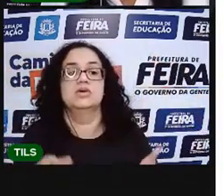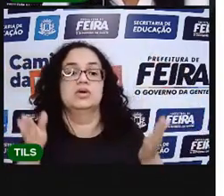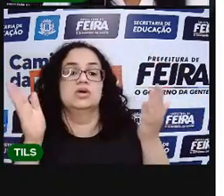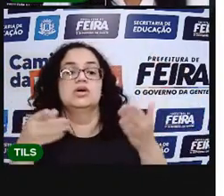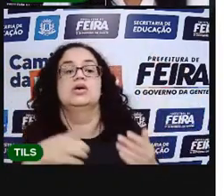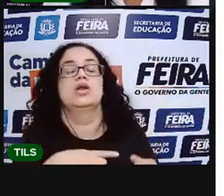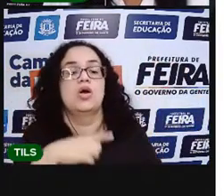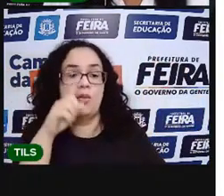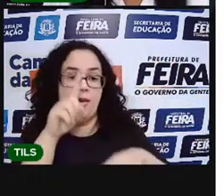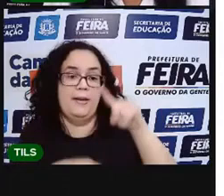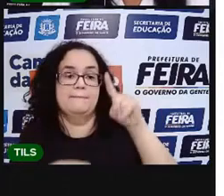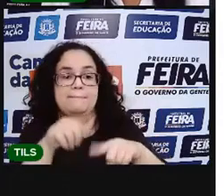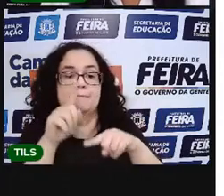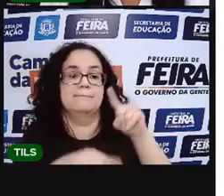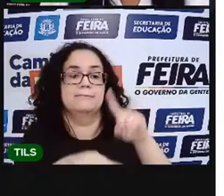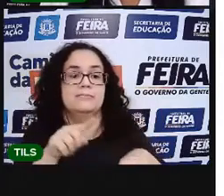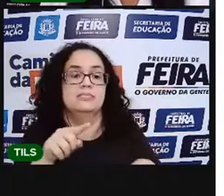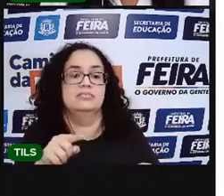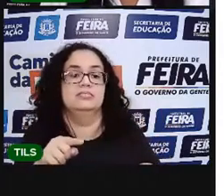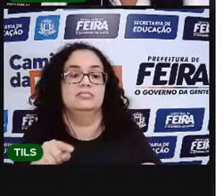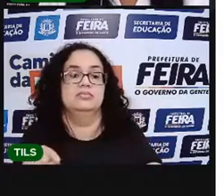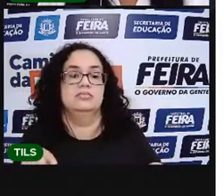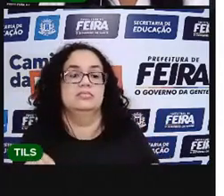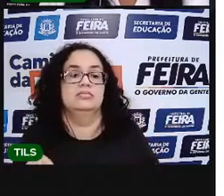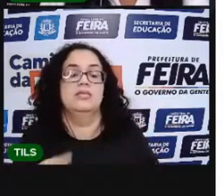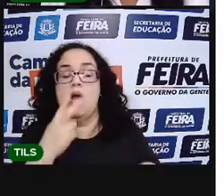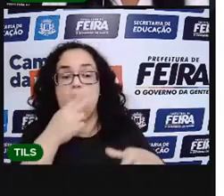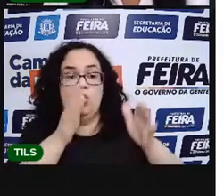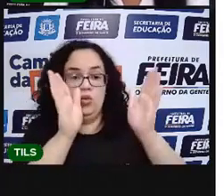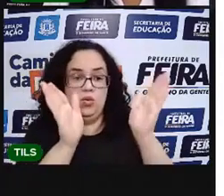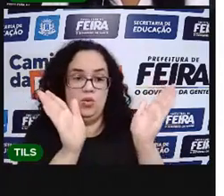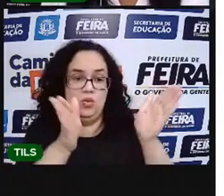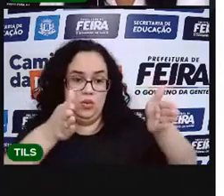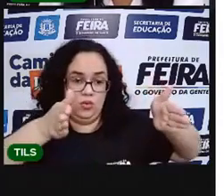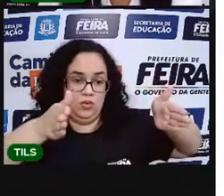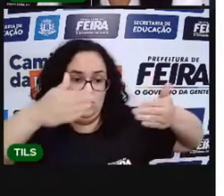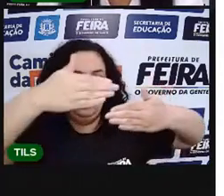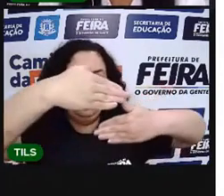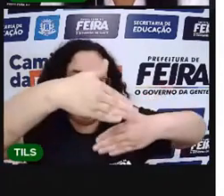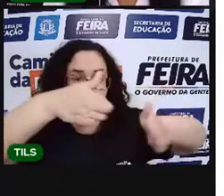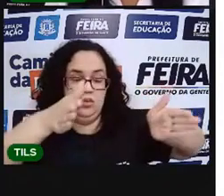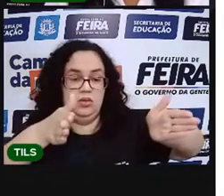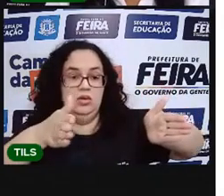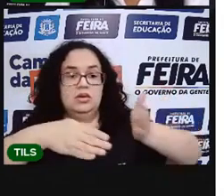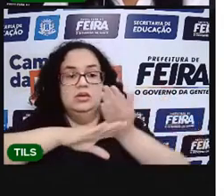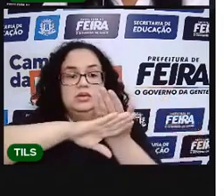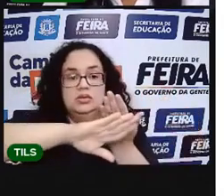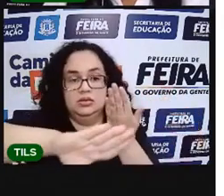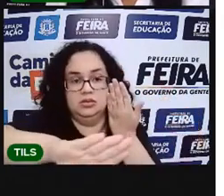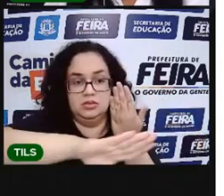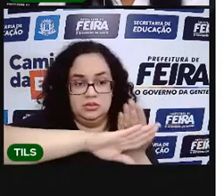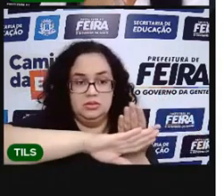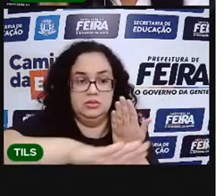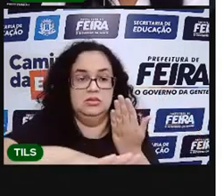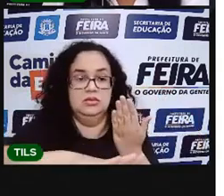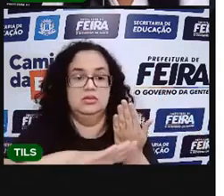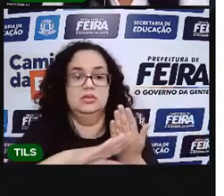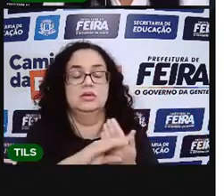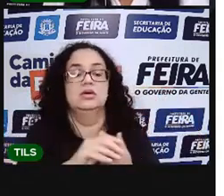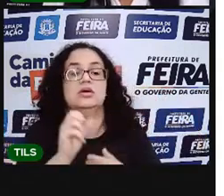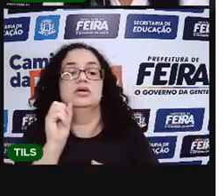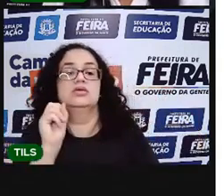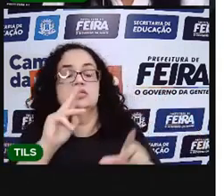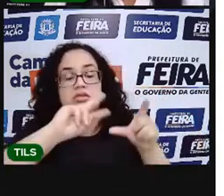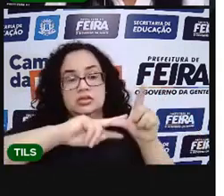quero objetos de um formato quadrado. Pronto. Vou separar aqui desse lado. Fez essa